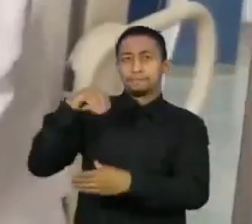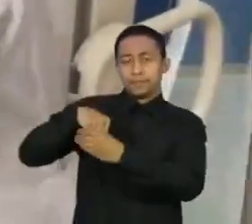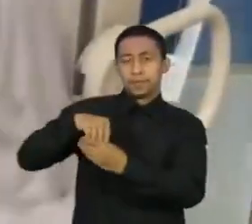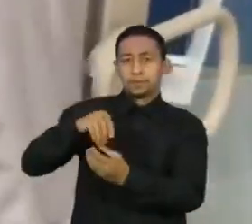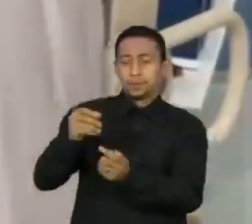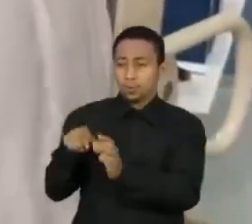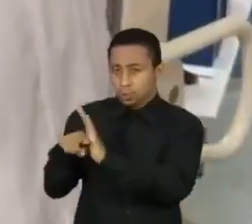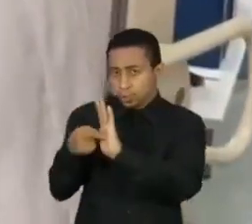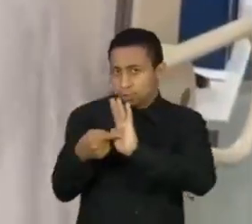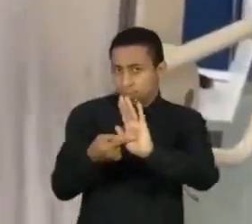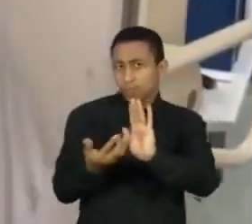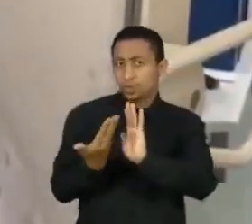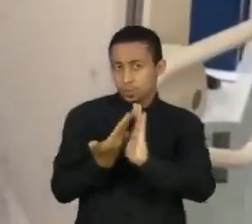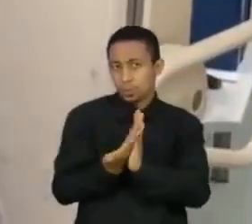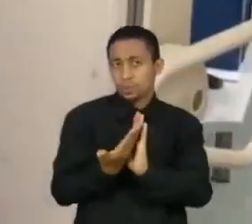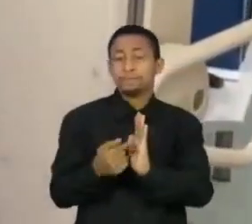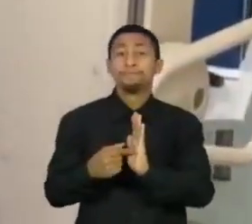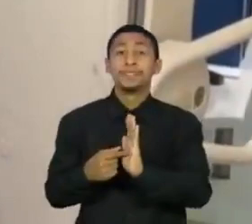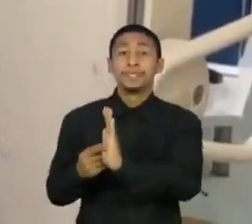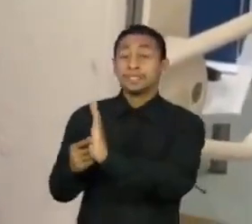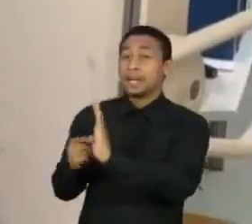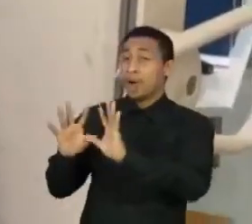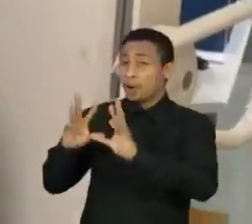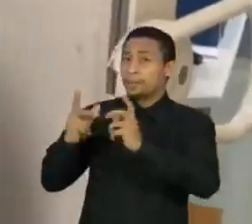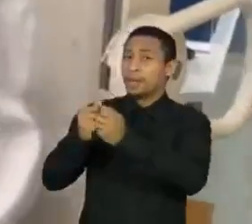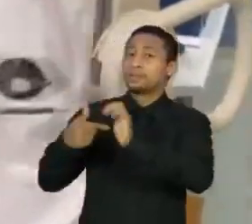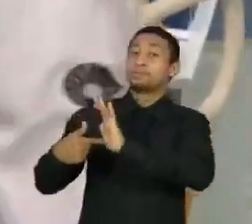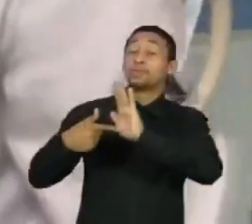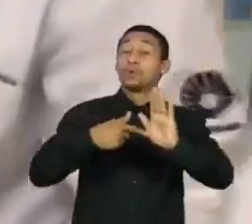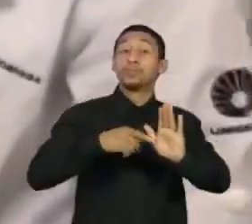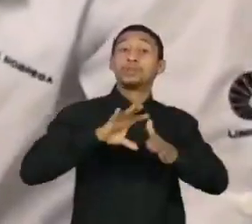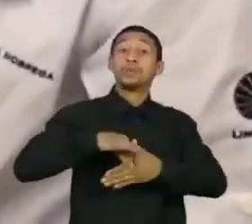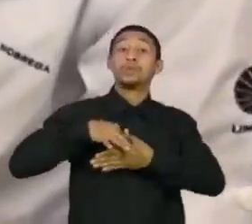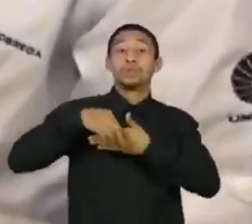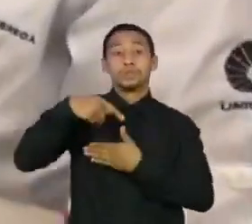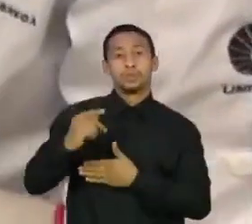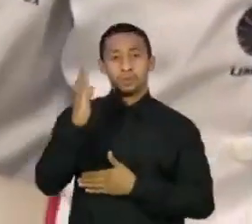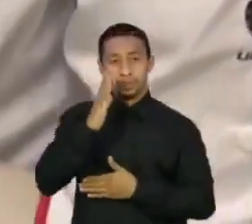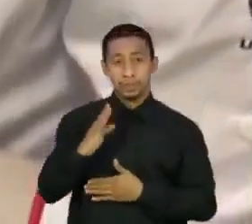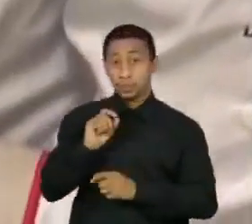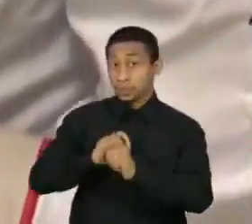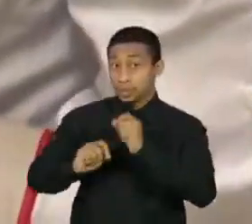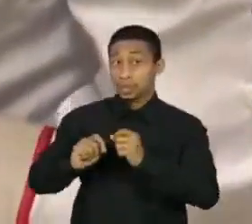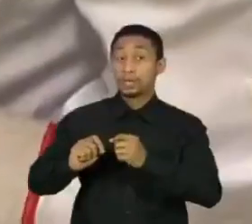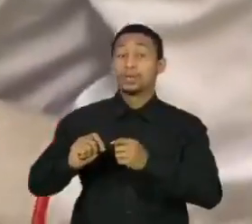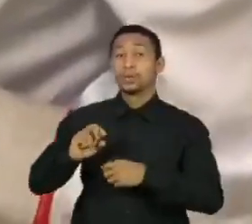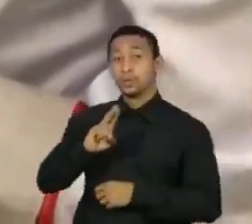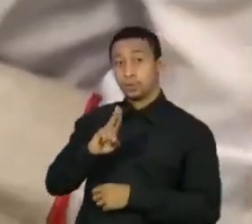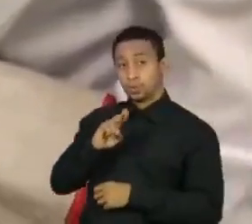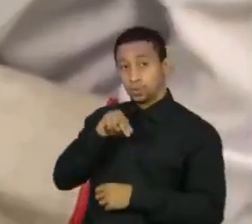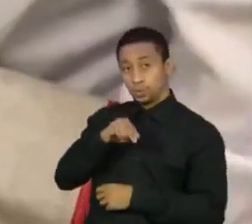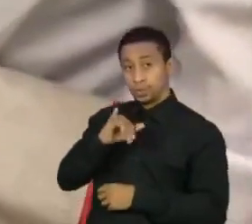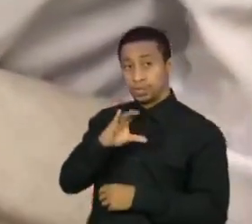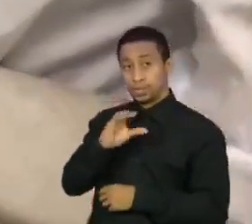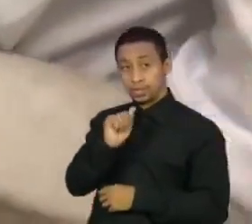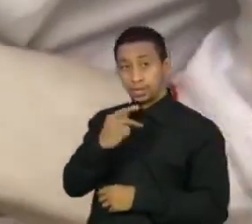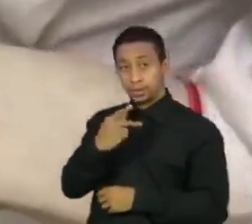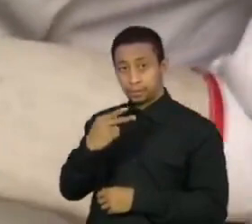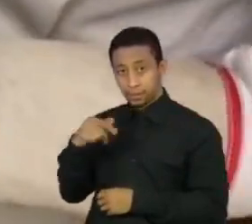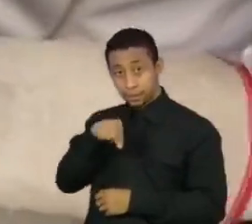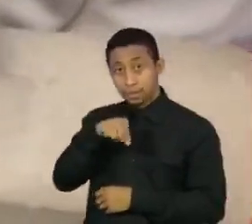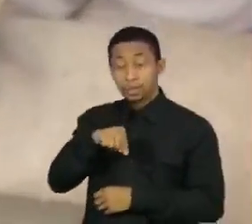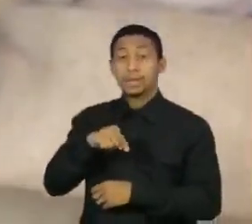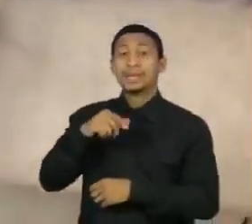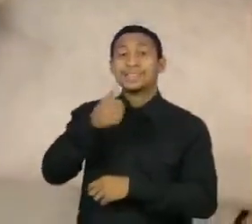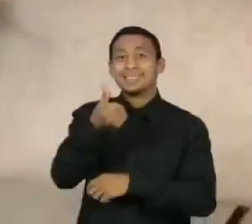O estudo da Organização Mundial da Saúde será liderado no Brasil pela Unicamp. Pelo menos outros seis países vão